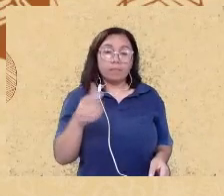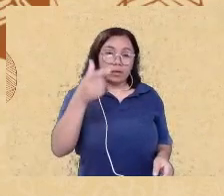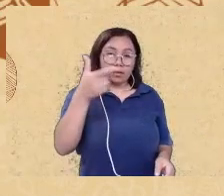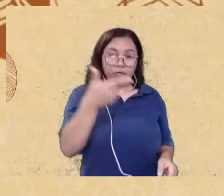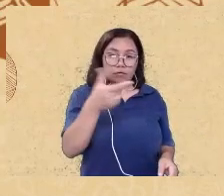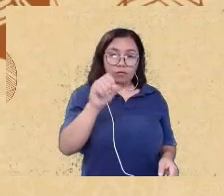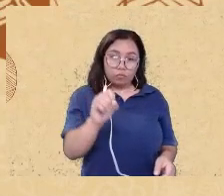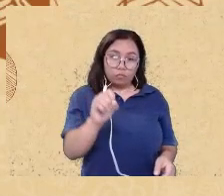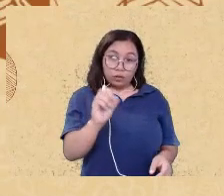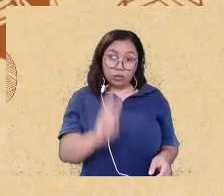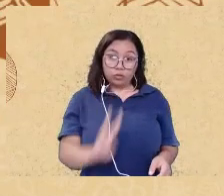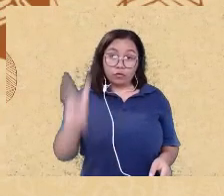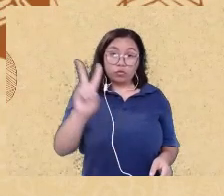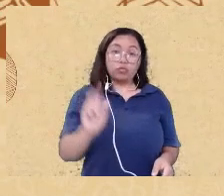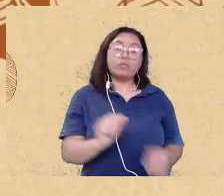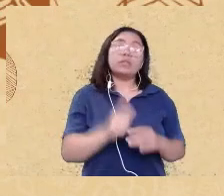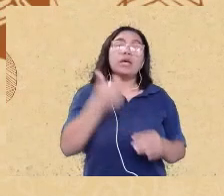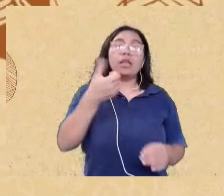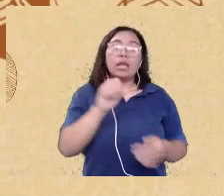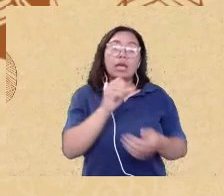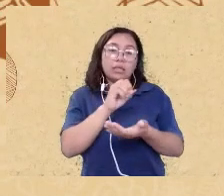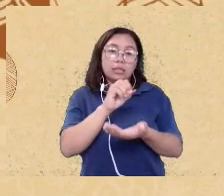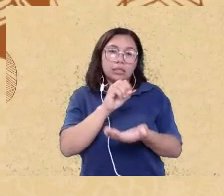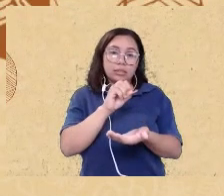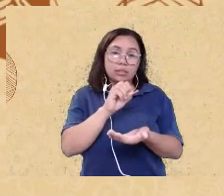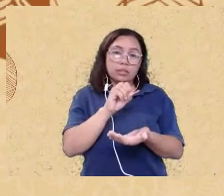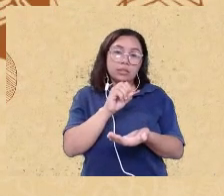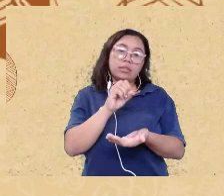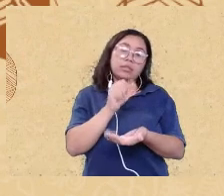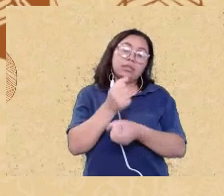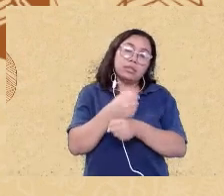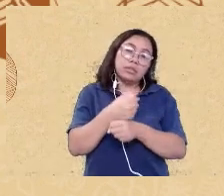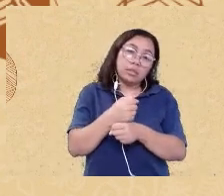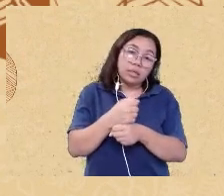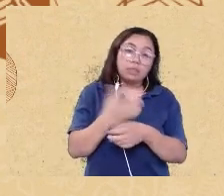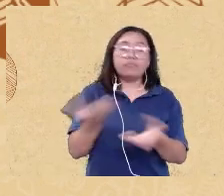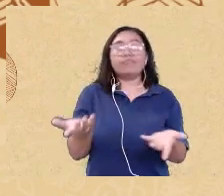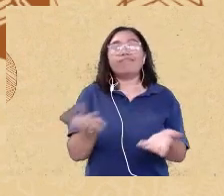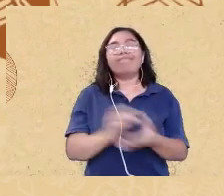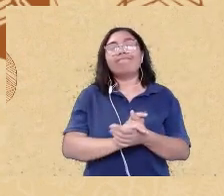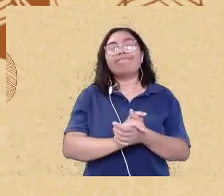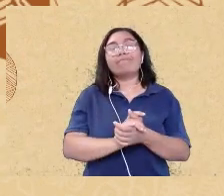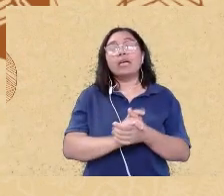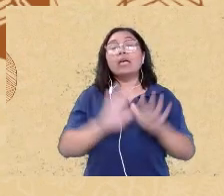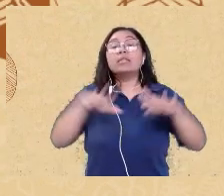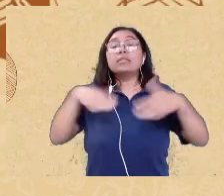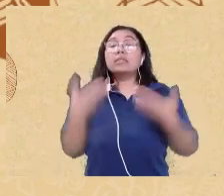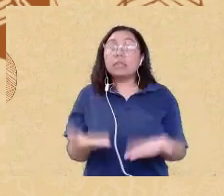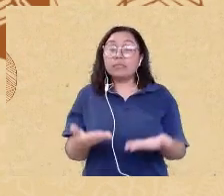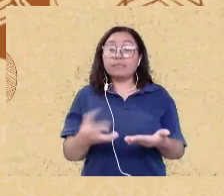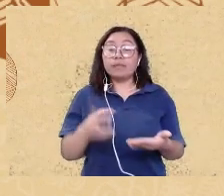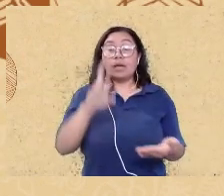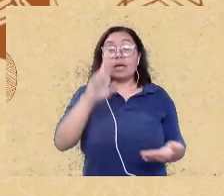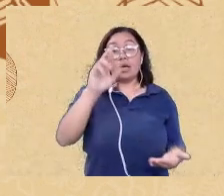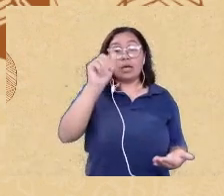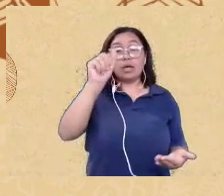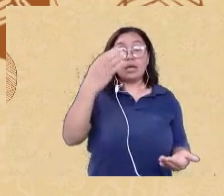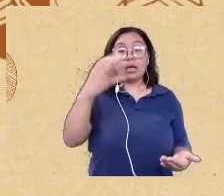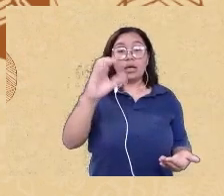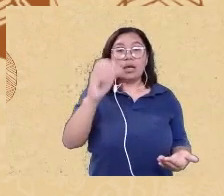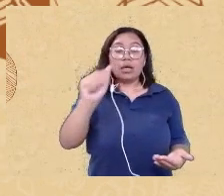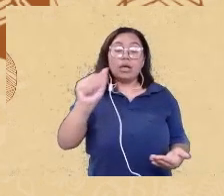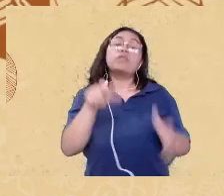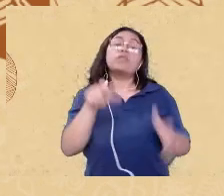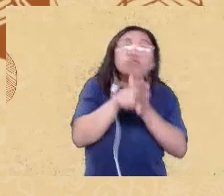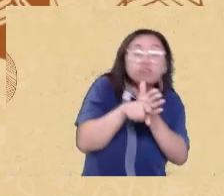anos em 39 números o marcador raça também foi investigado principalmente